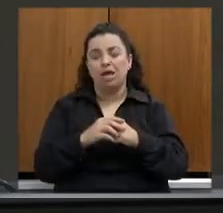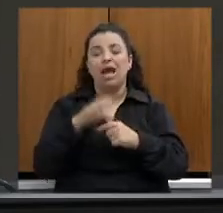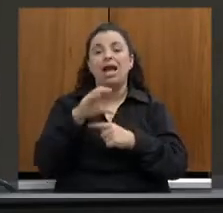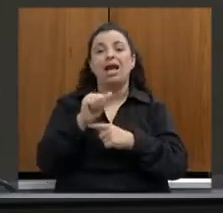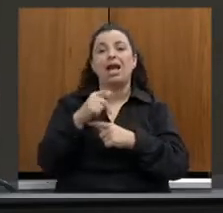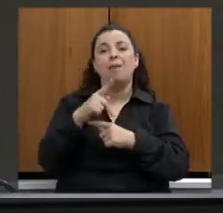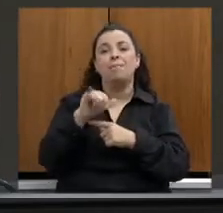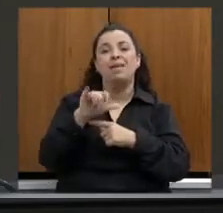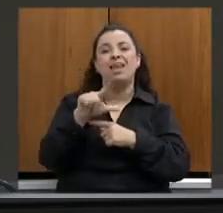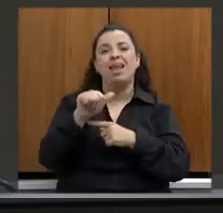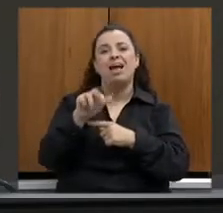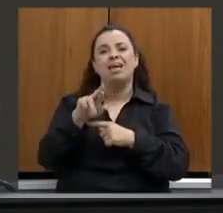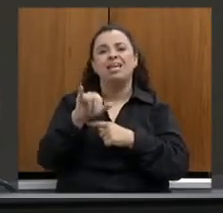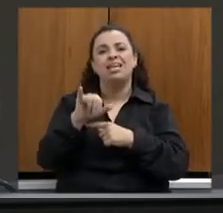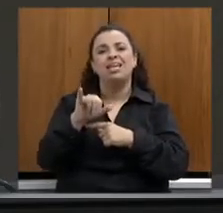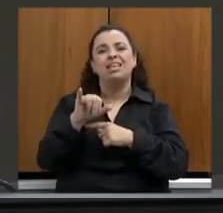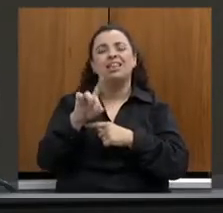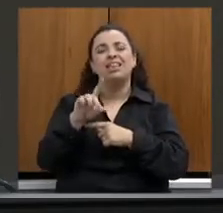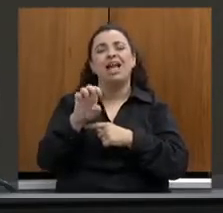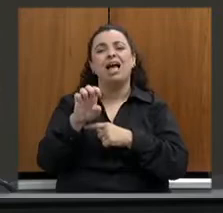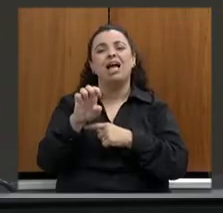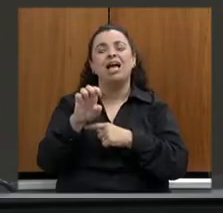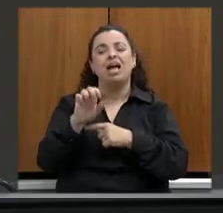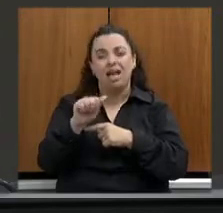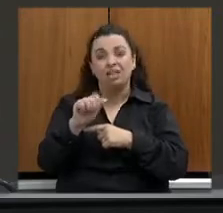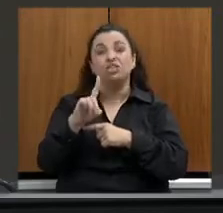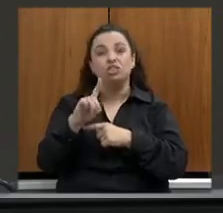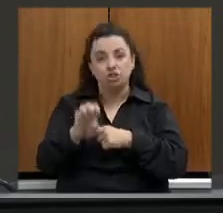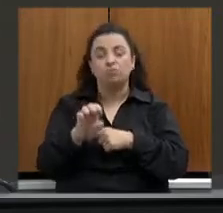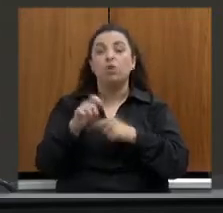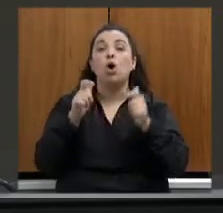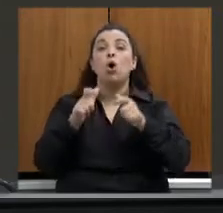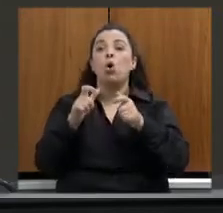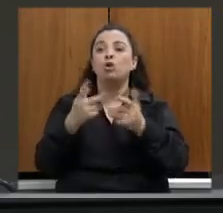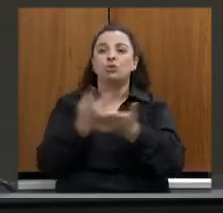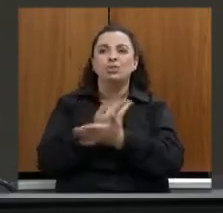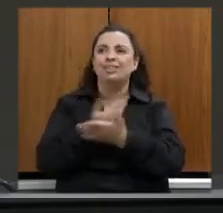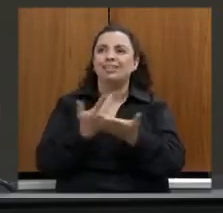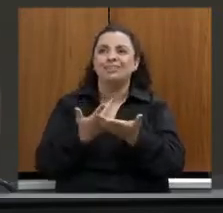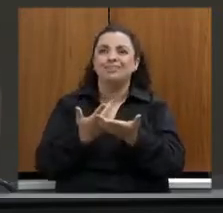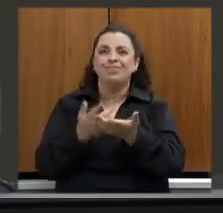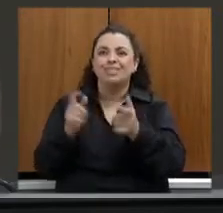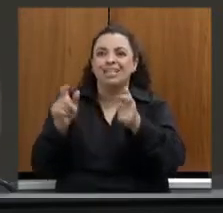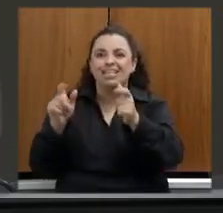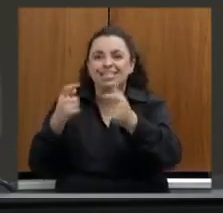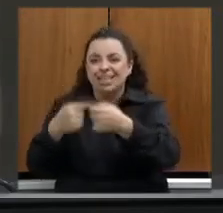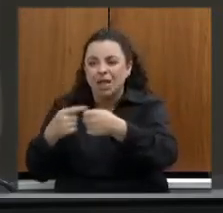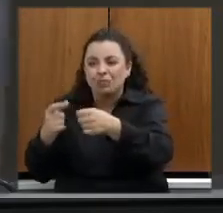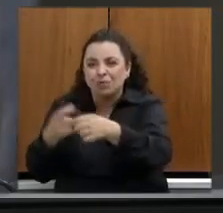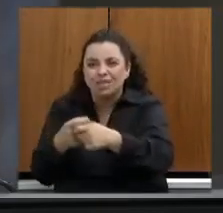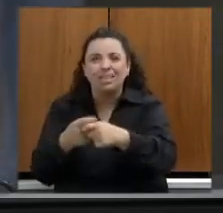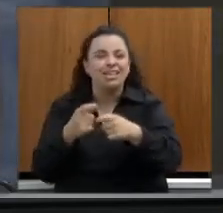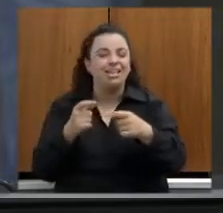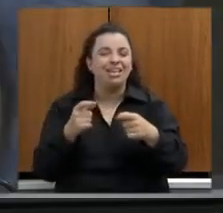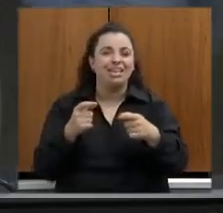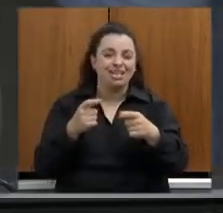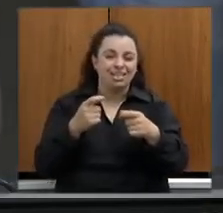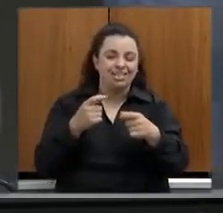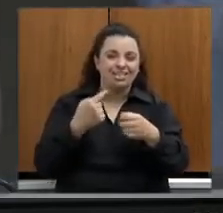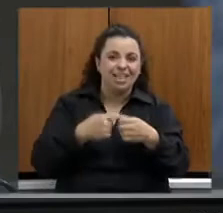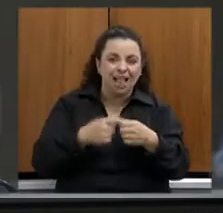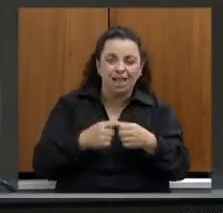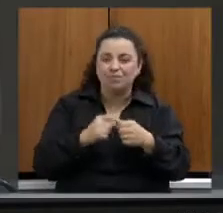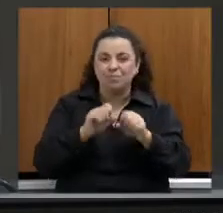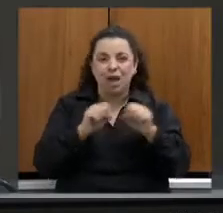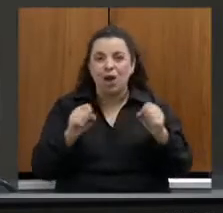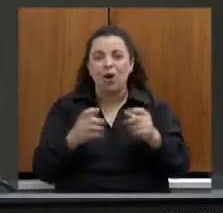em todo o Estado e chegando nas menores cidades. É muito diferente de quando uma grande indústria se instala. Vamos